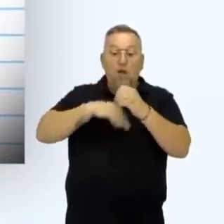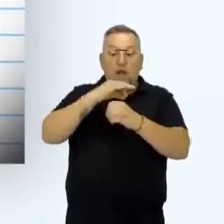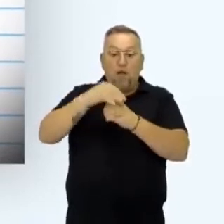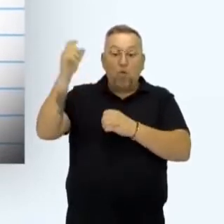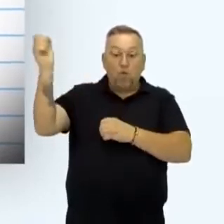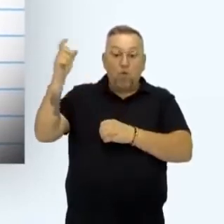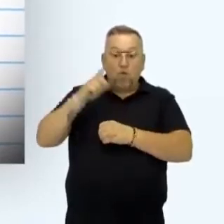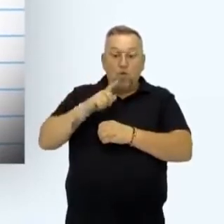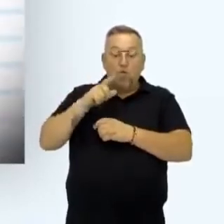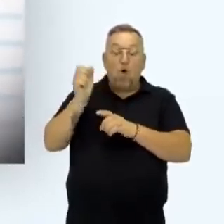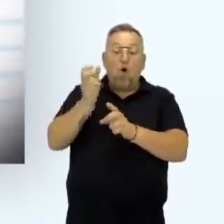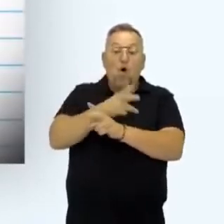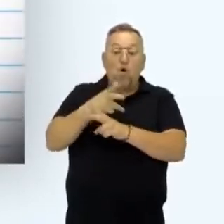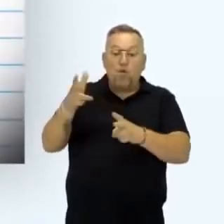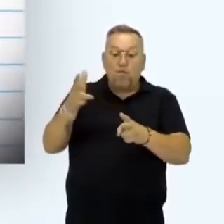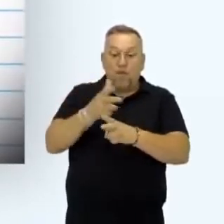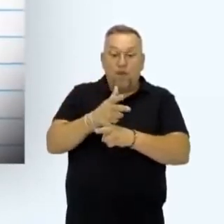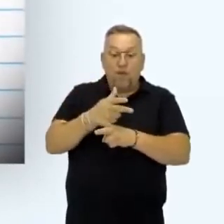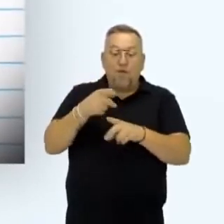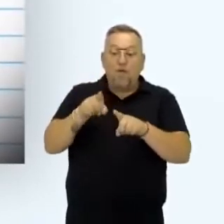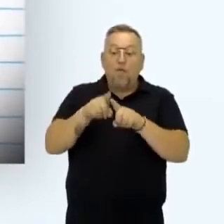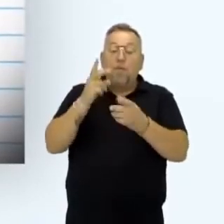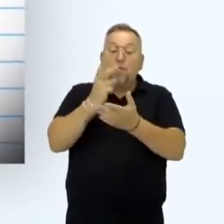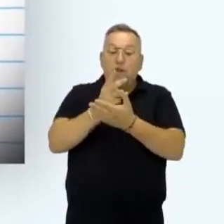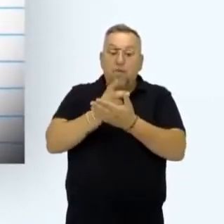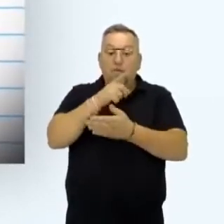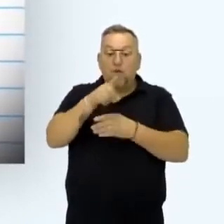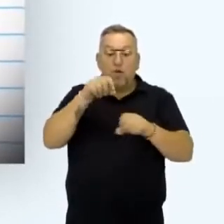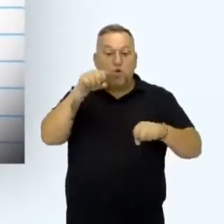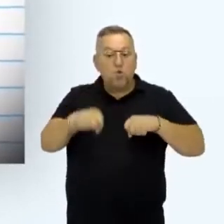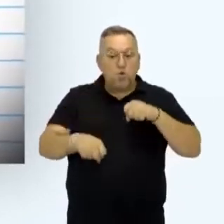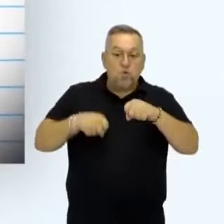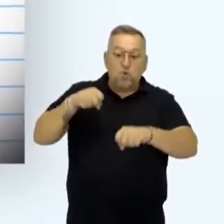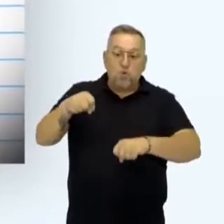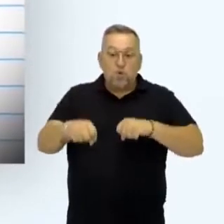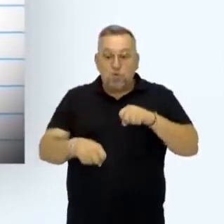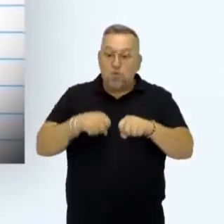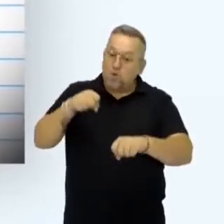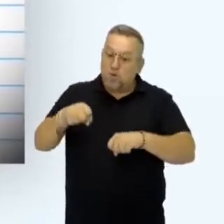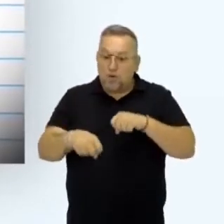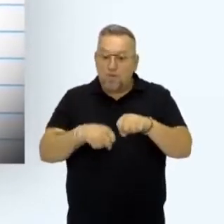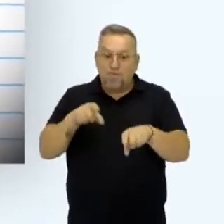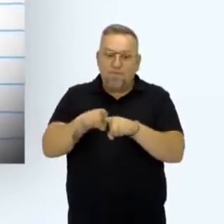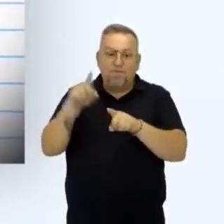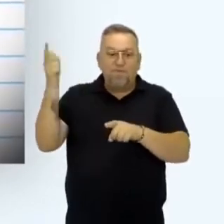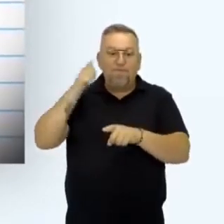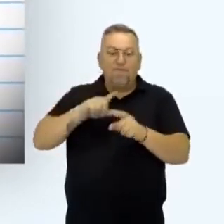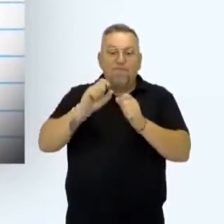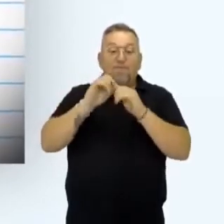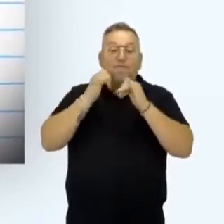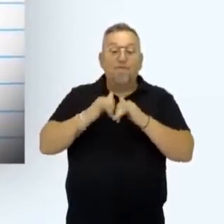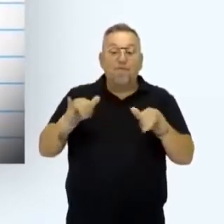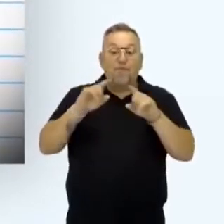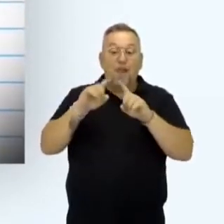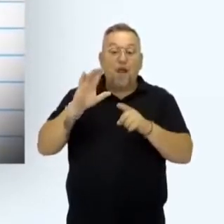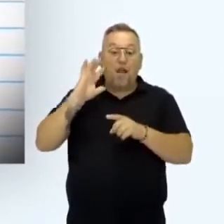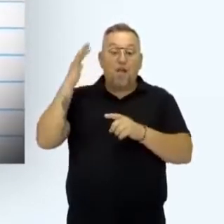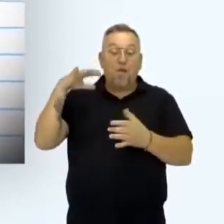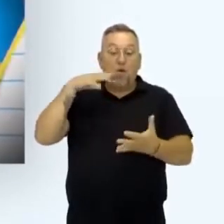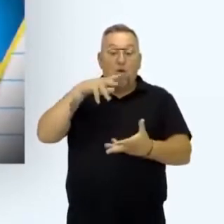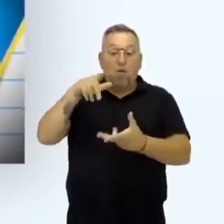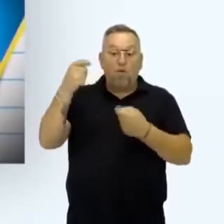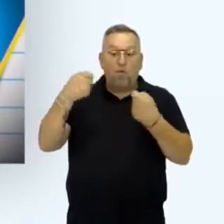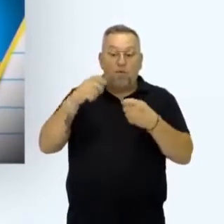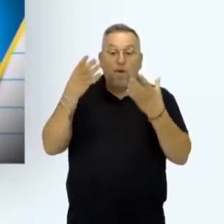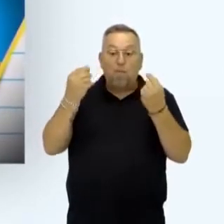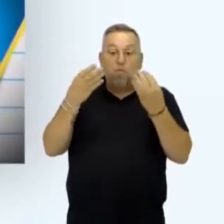irradiação do sol, pela força dos ventos. Mesmo você, pedalando em uma bicicleta, por exemplo, consegue gerar energia. Acontece que o mundo de